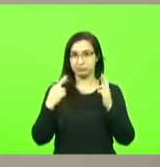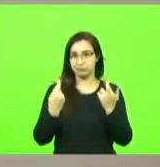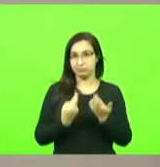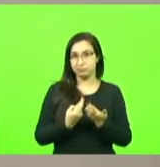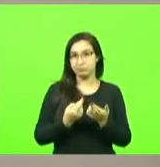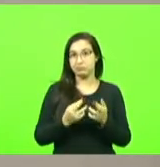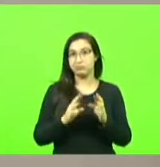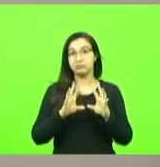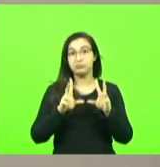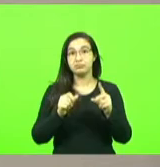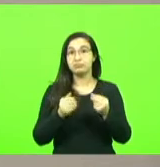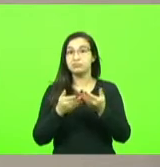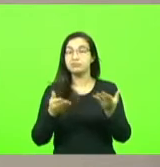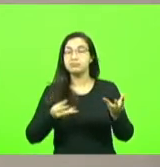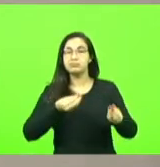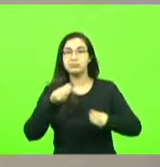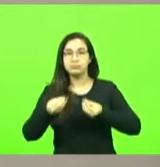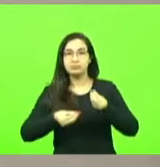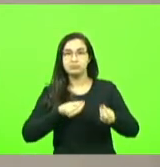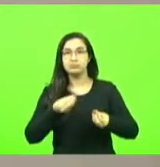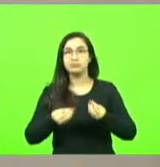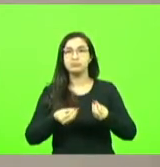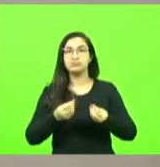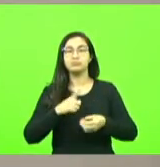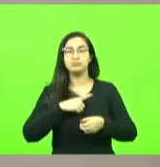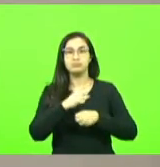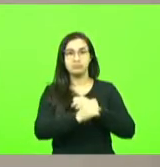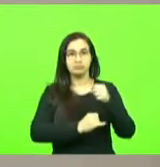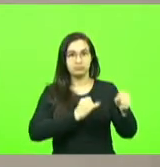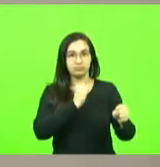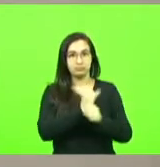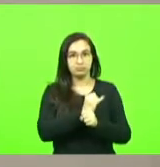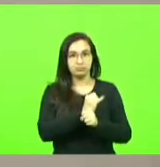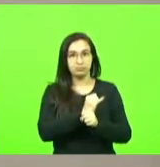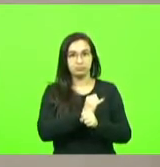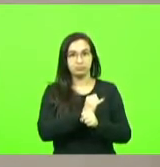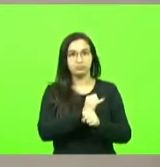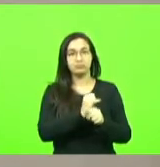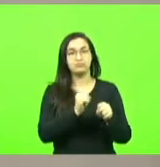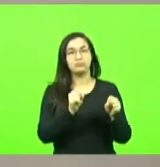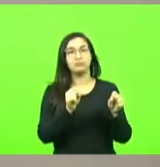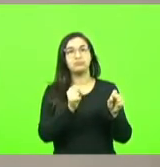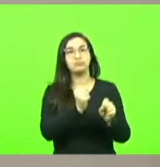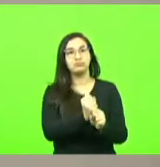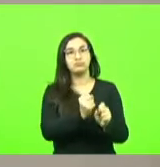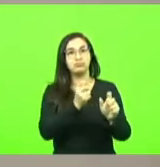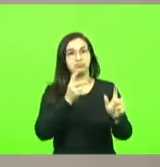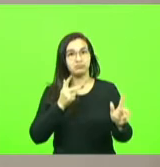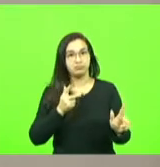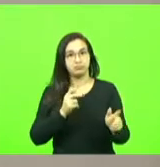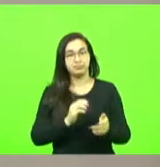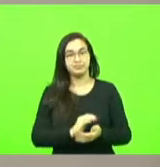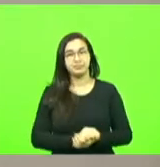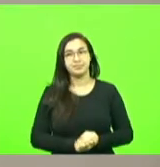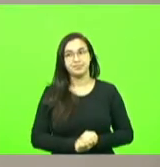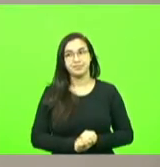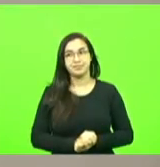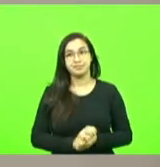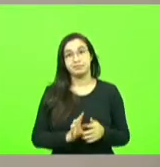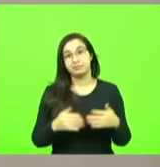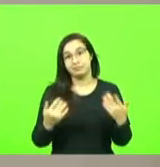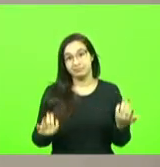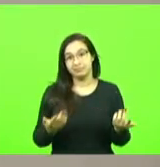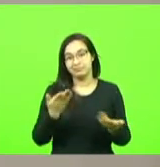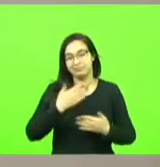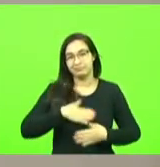eles estão conectados aqui no painel virtualmente para deixá-los